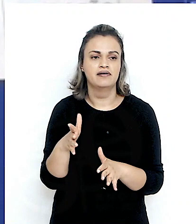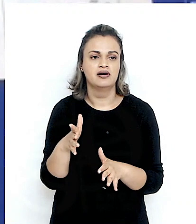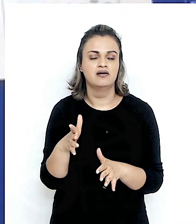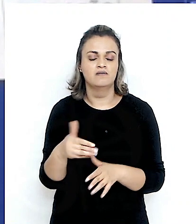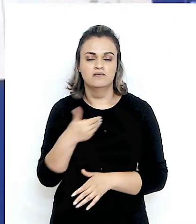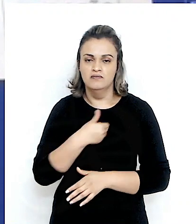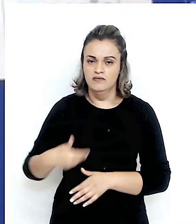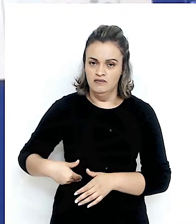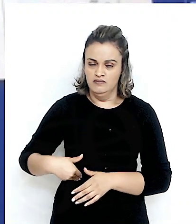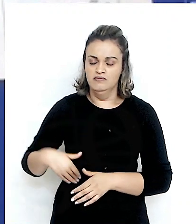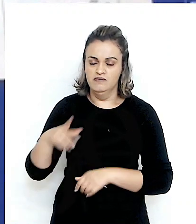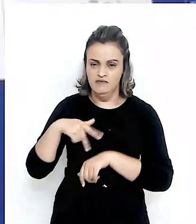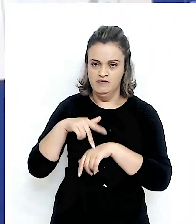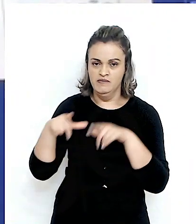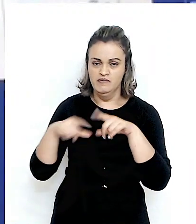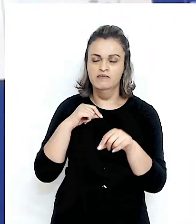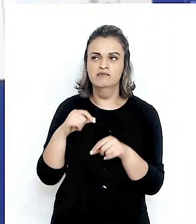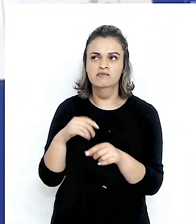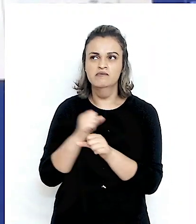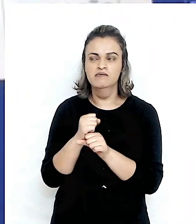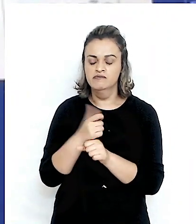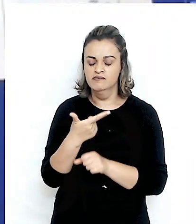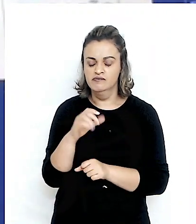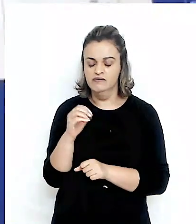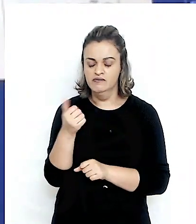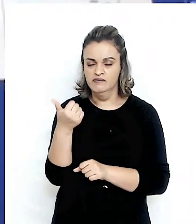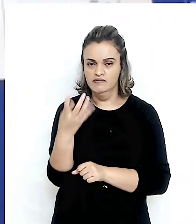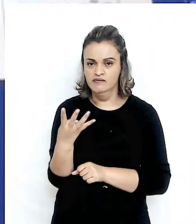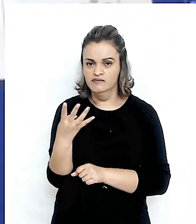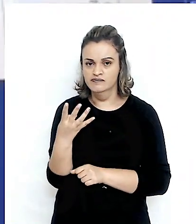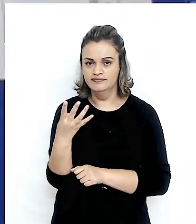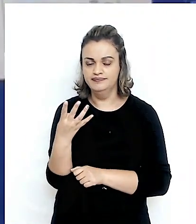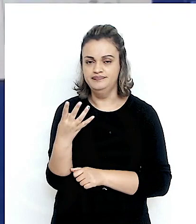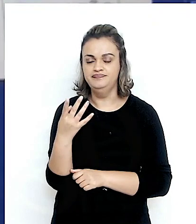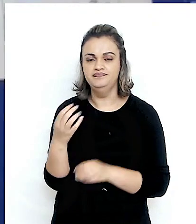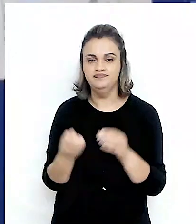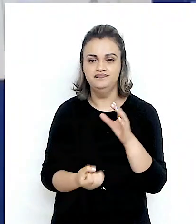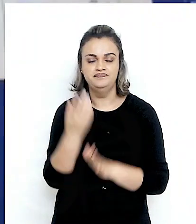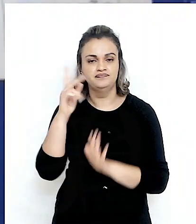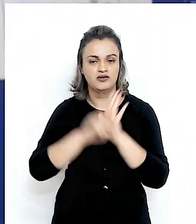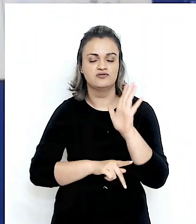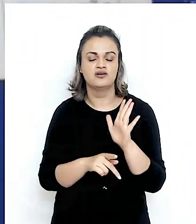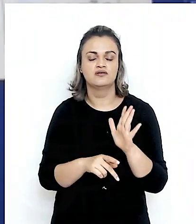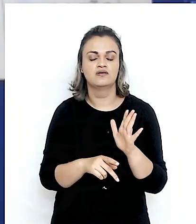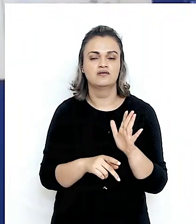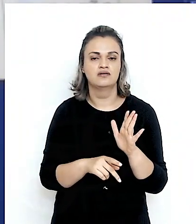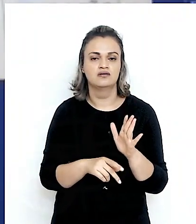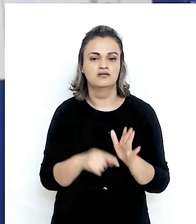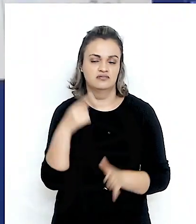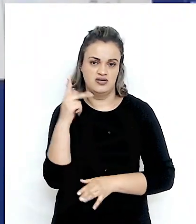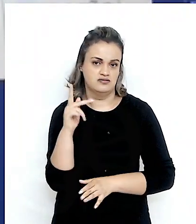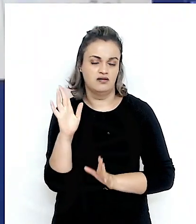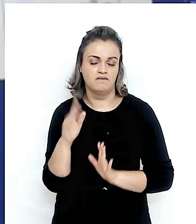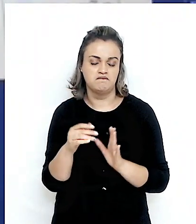governo japonês, desde 2014, tem, lançou esse programa, o Global Food Value Chain,